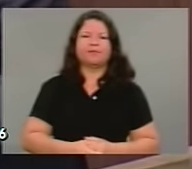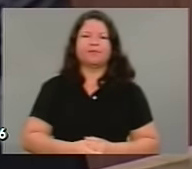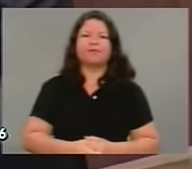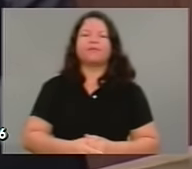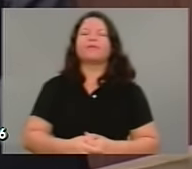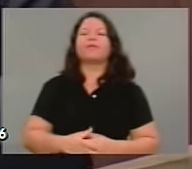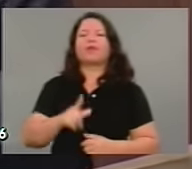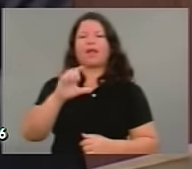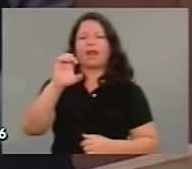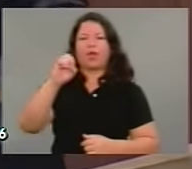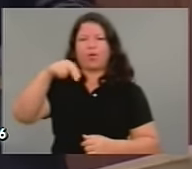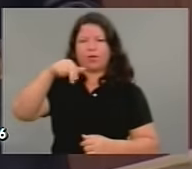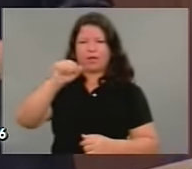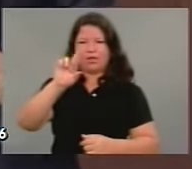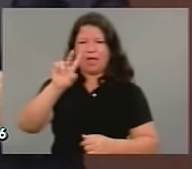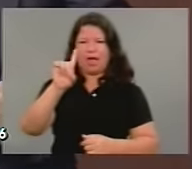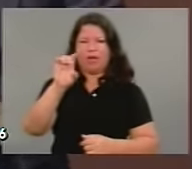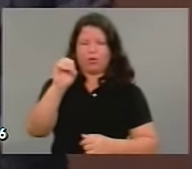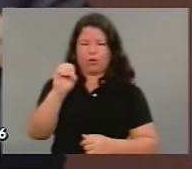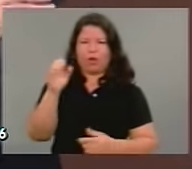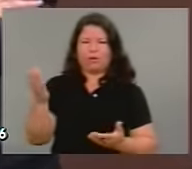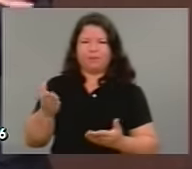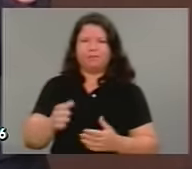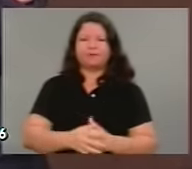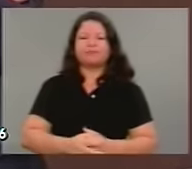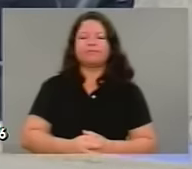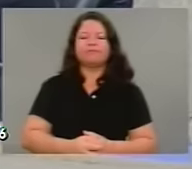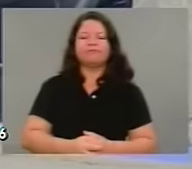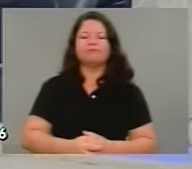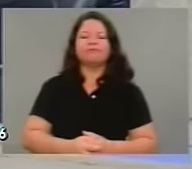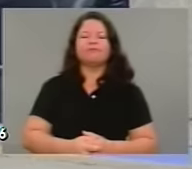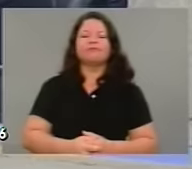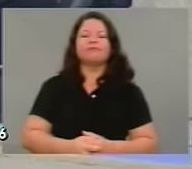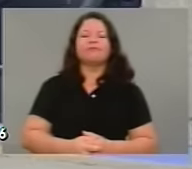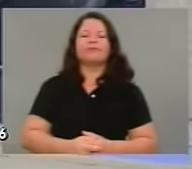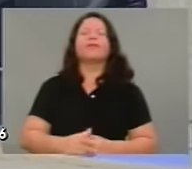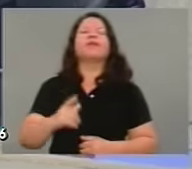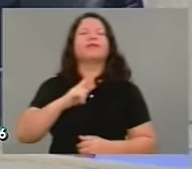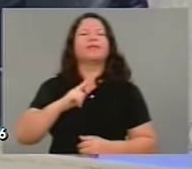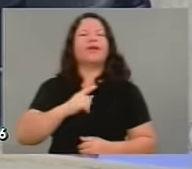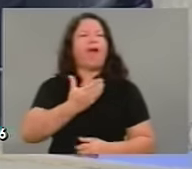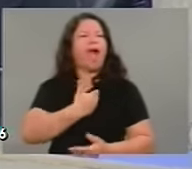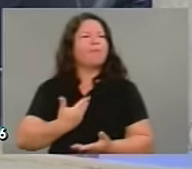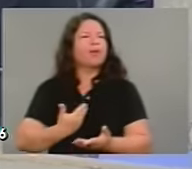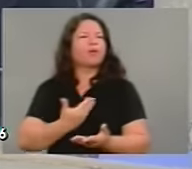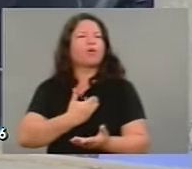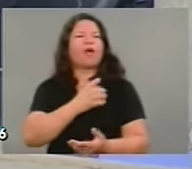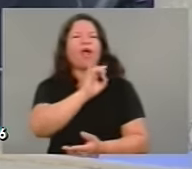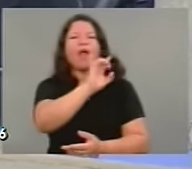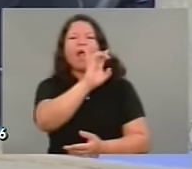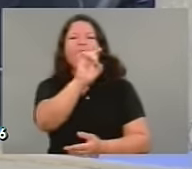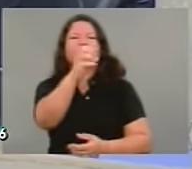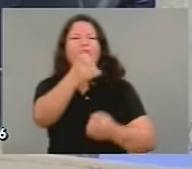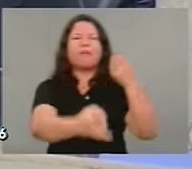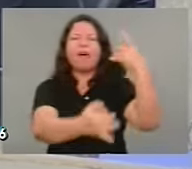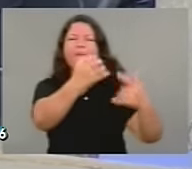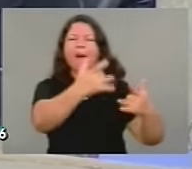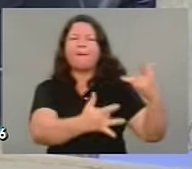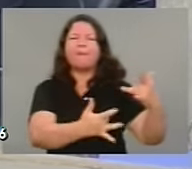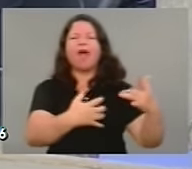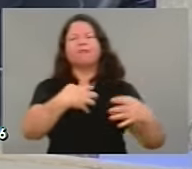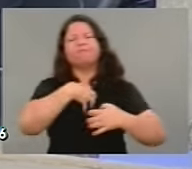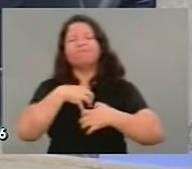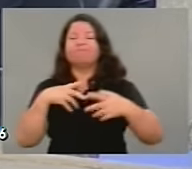sequência... Deputado, de forma muito breve, eu me sinto extremamente contemplado pela fala dos demais colegas, mas não podia também